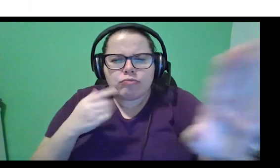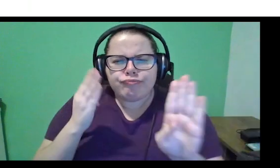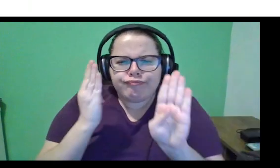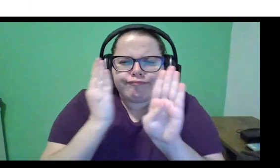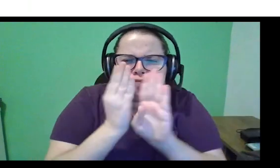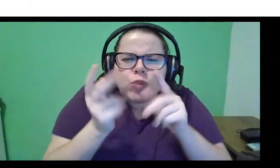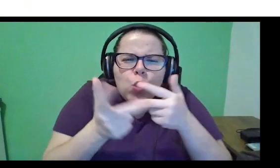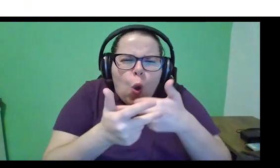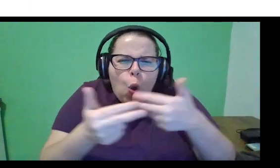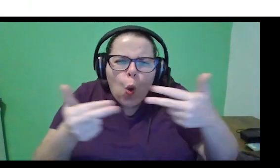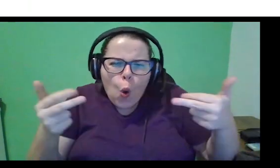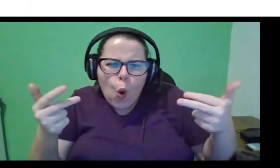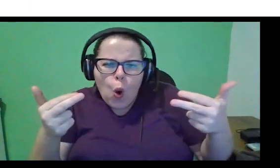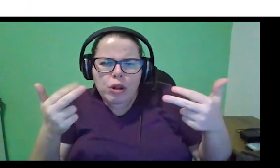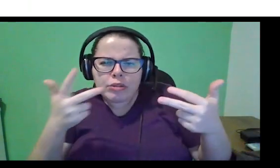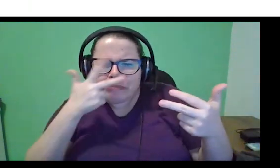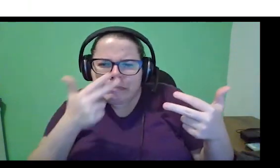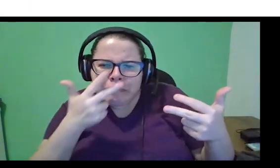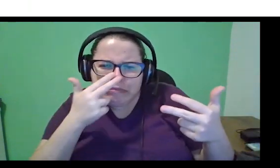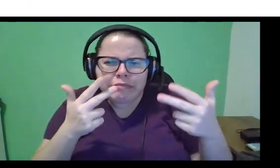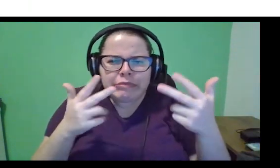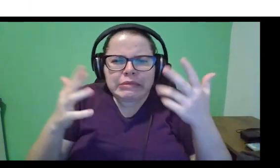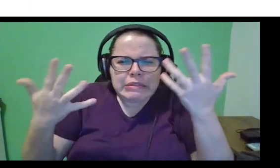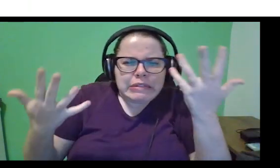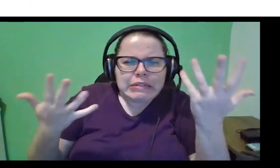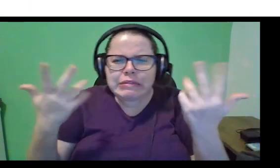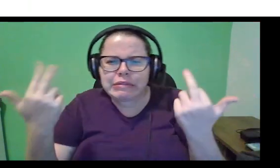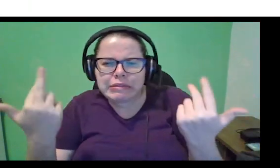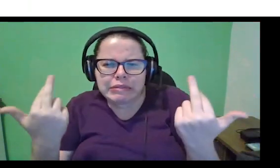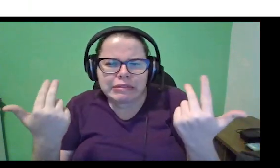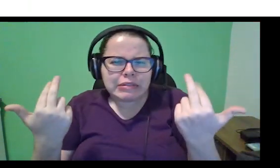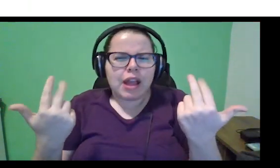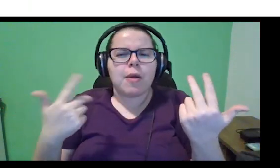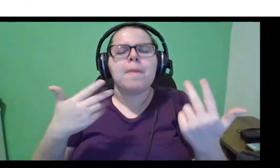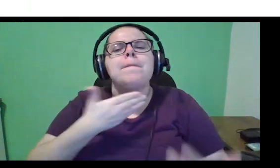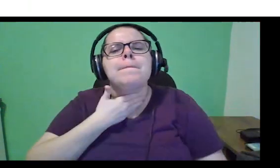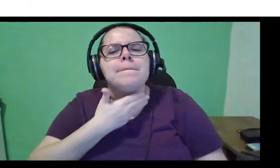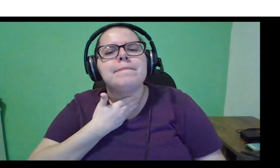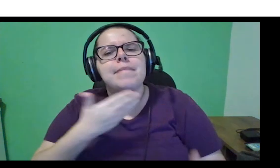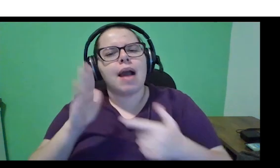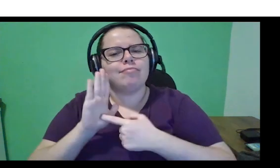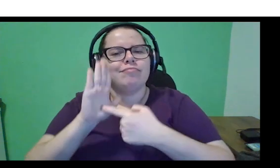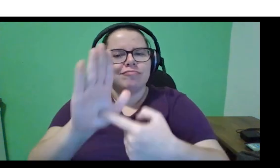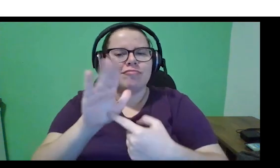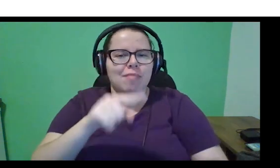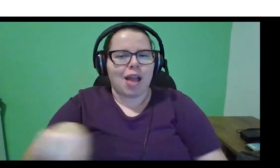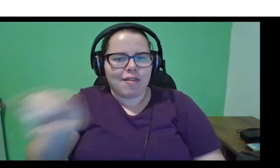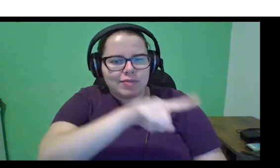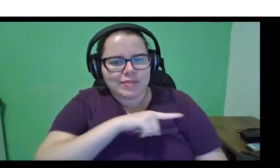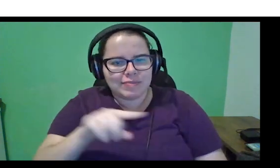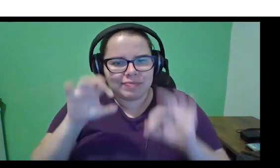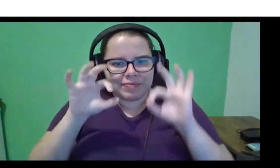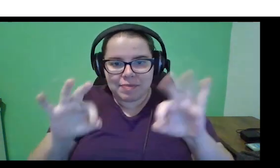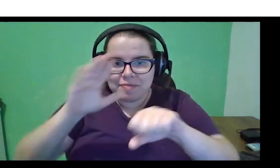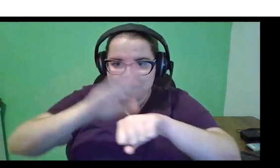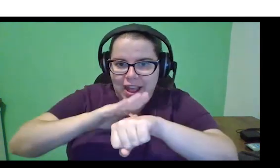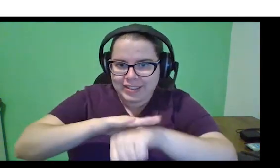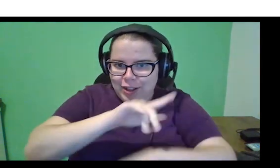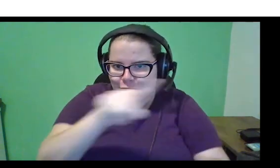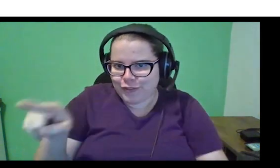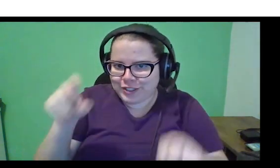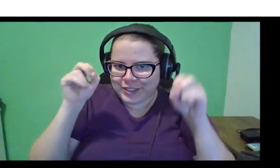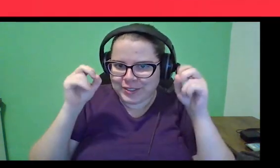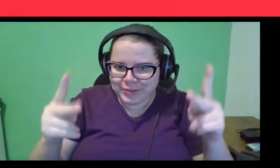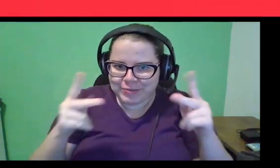muitas coisas em comum. Então, é esse papo aqui que eu quero fazer com vocês, tá bom?